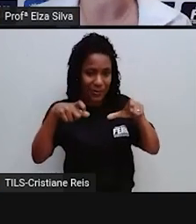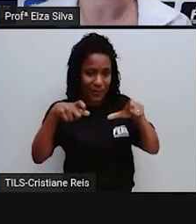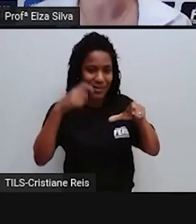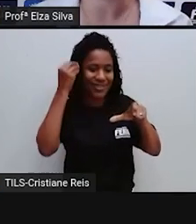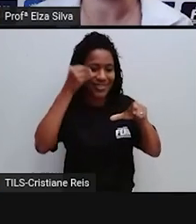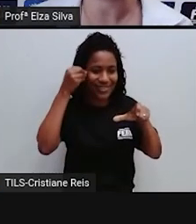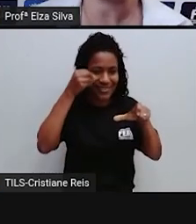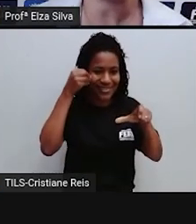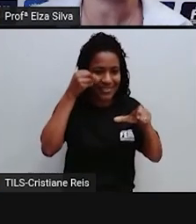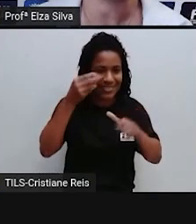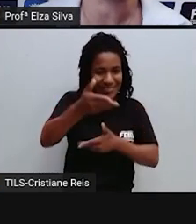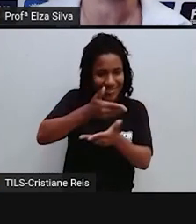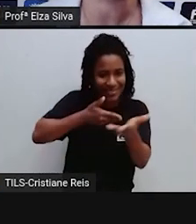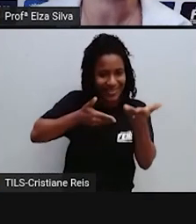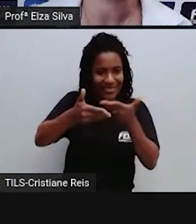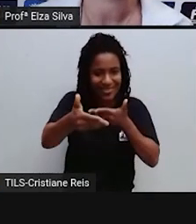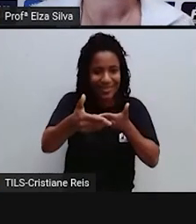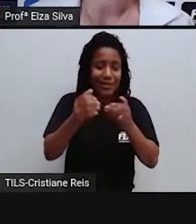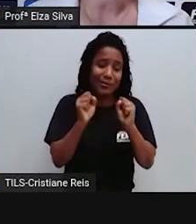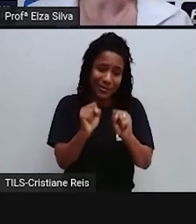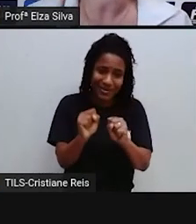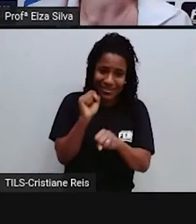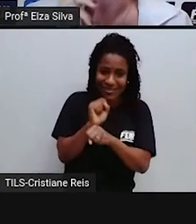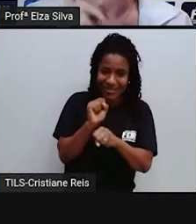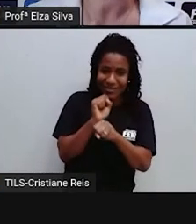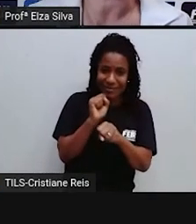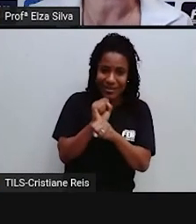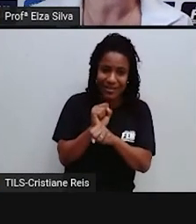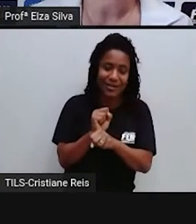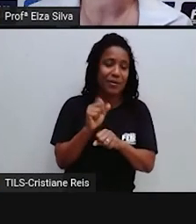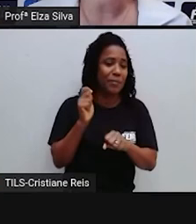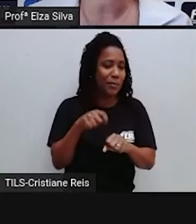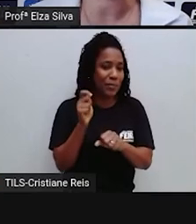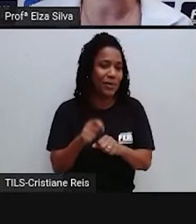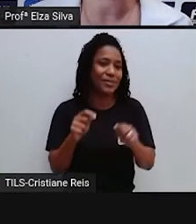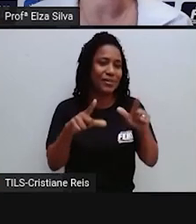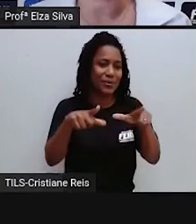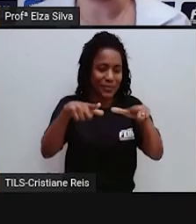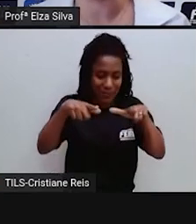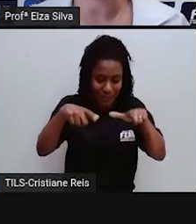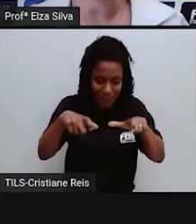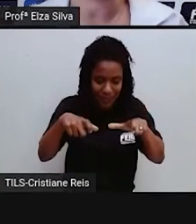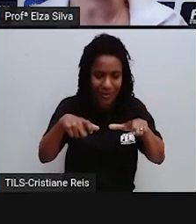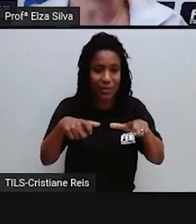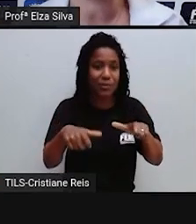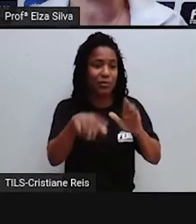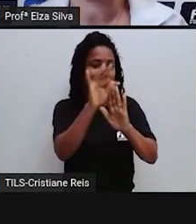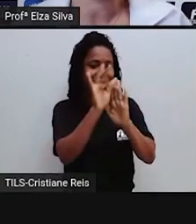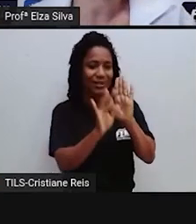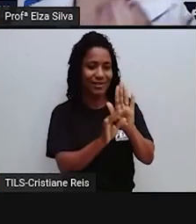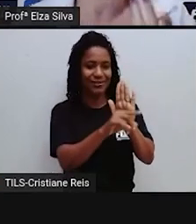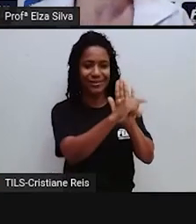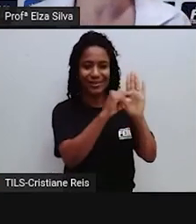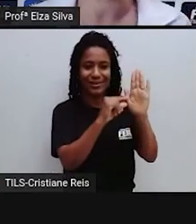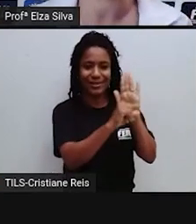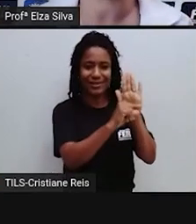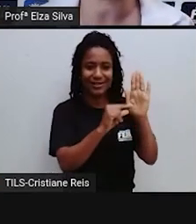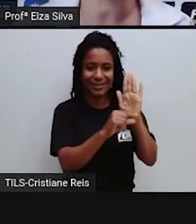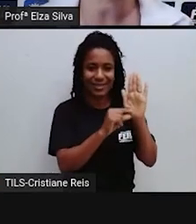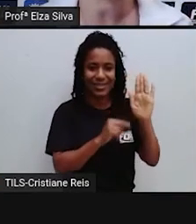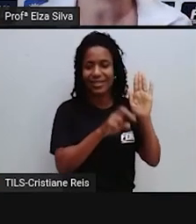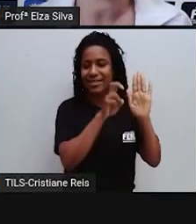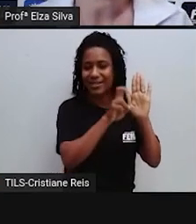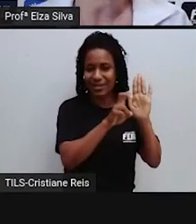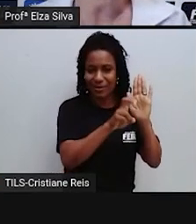Conosco Eu estou esperando Envie para nós Um texto De até cinco minhas Contando a sua